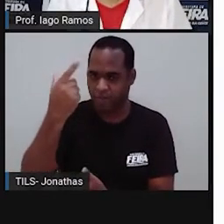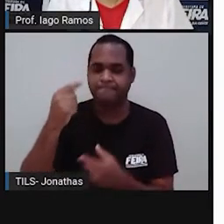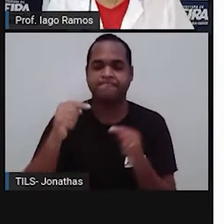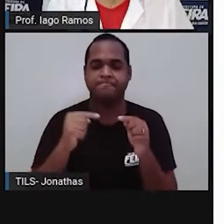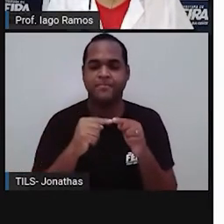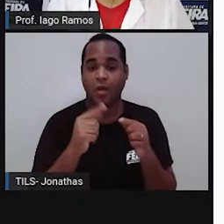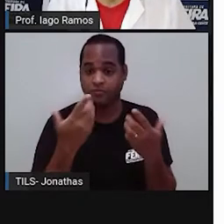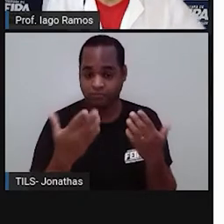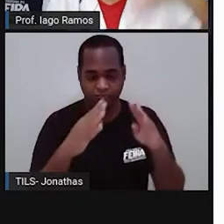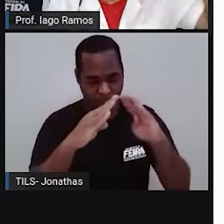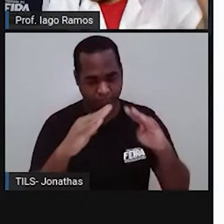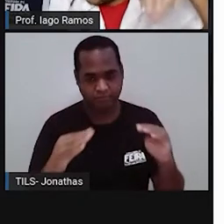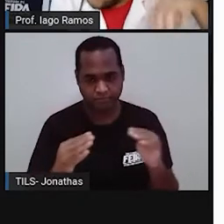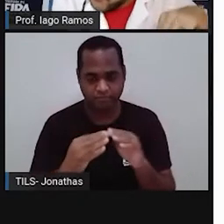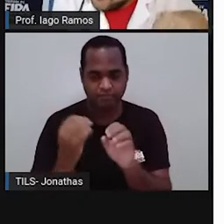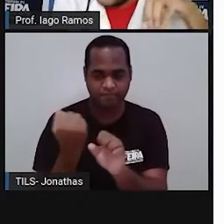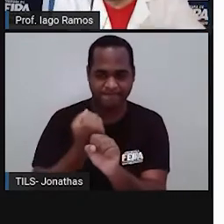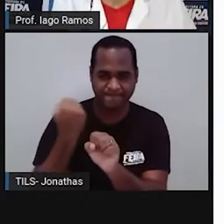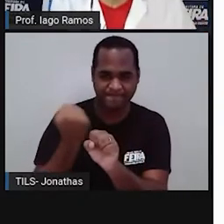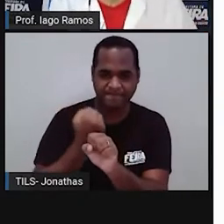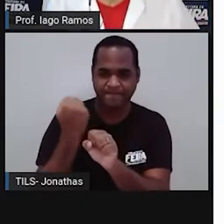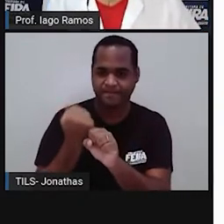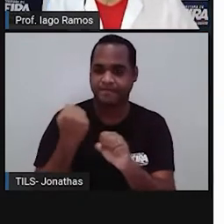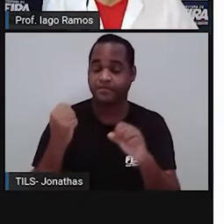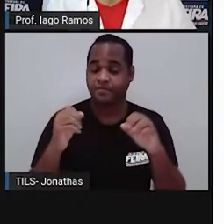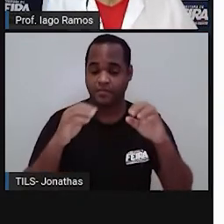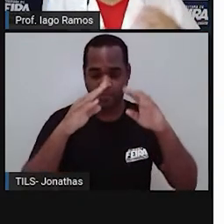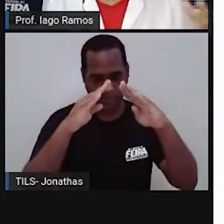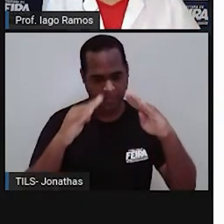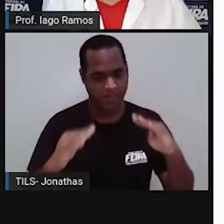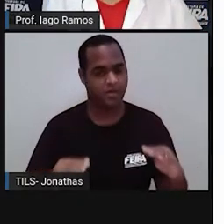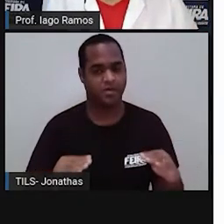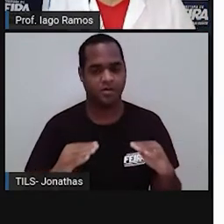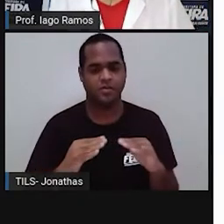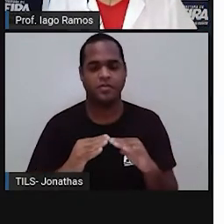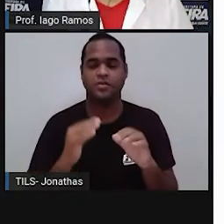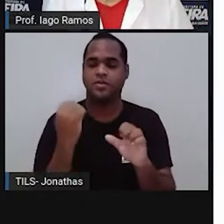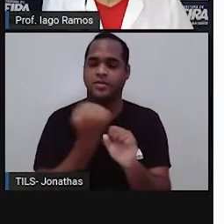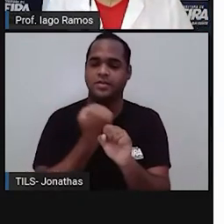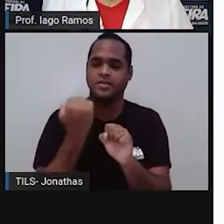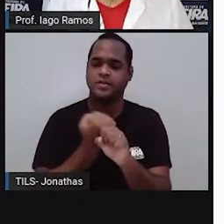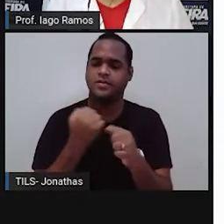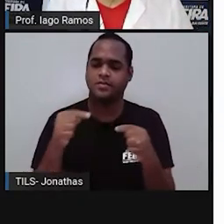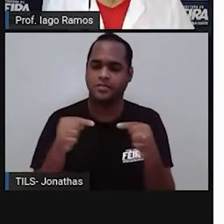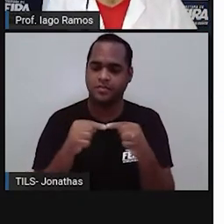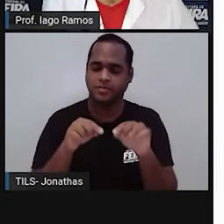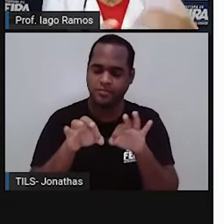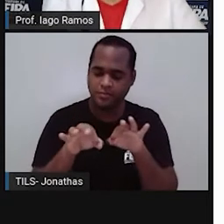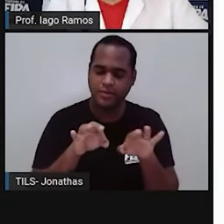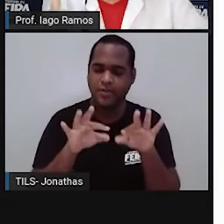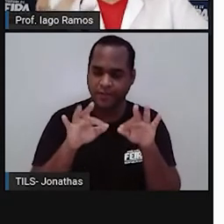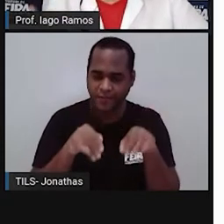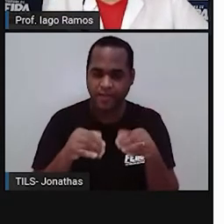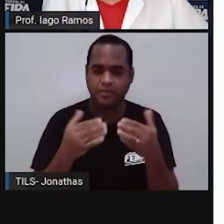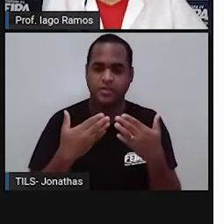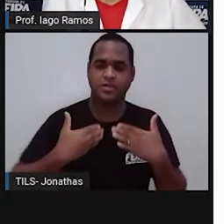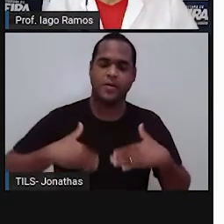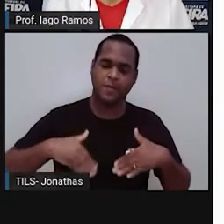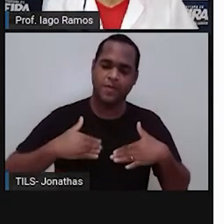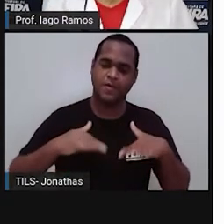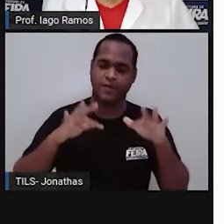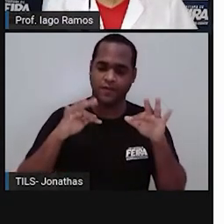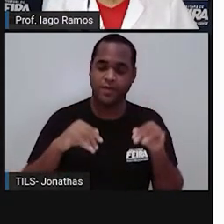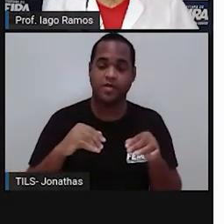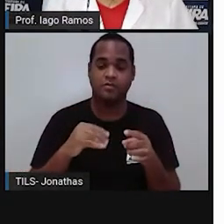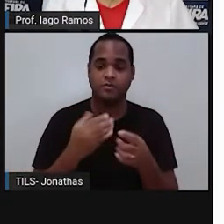construídas, né, e com o formato de pirâmide pra garantir aí, finalmente, né, o descanso eterno